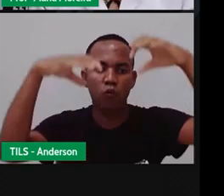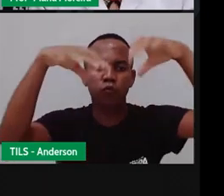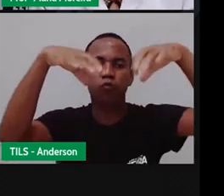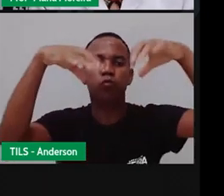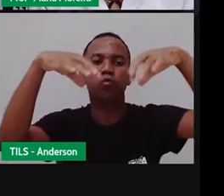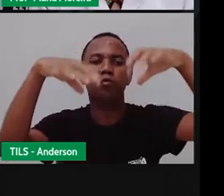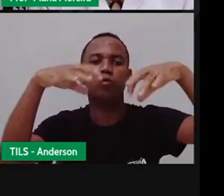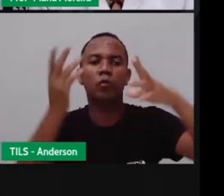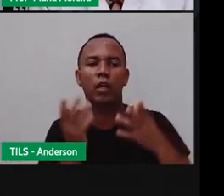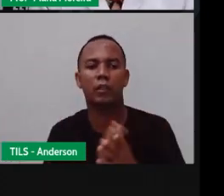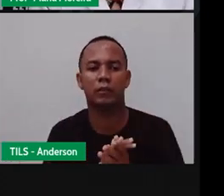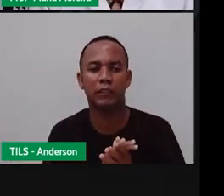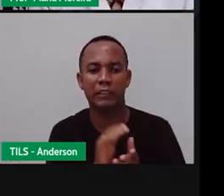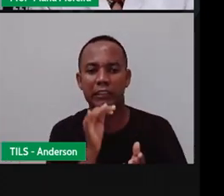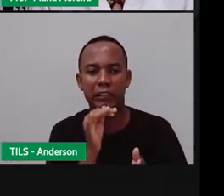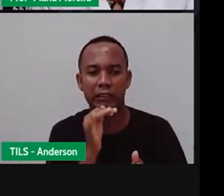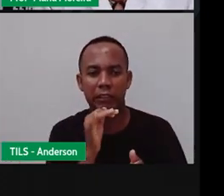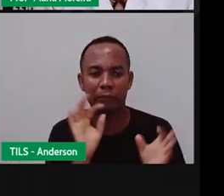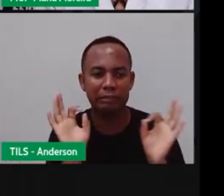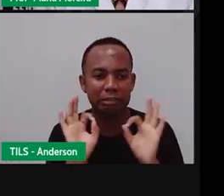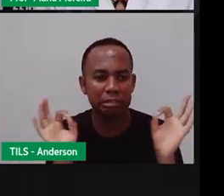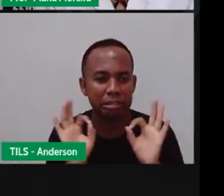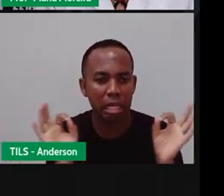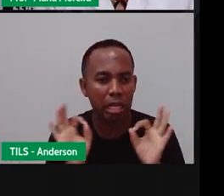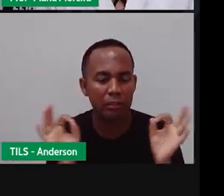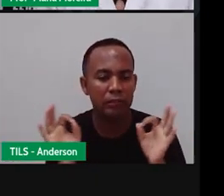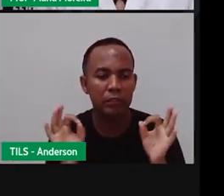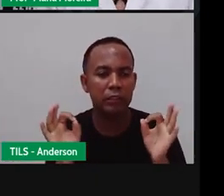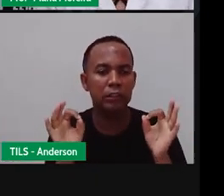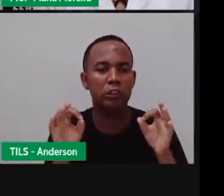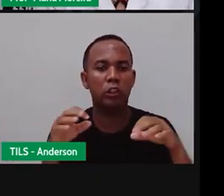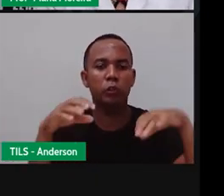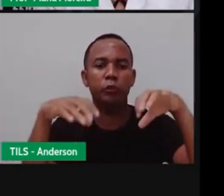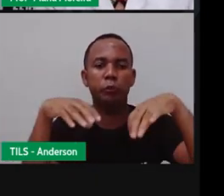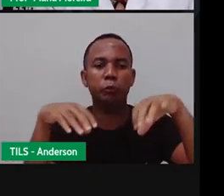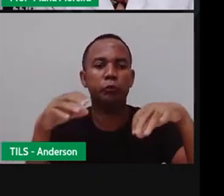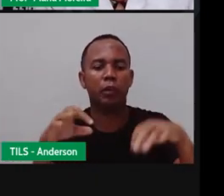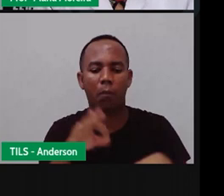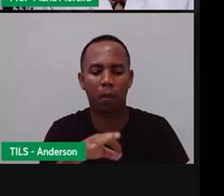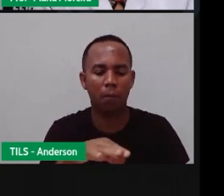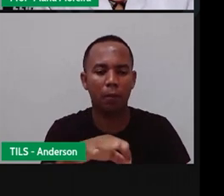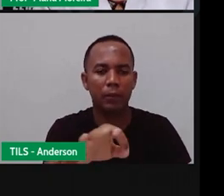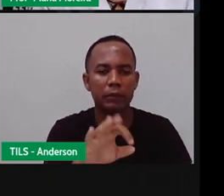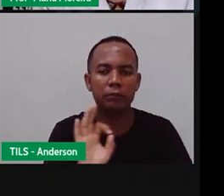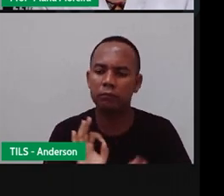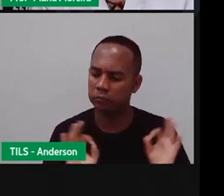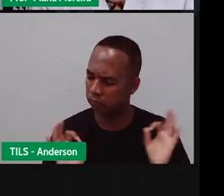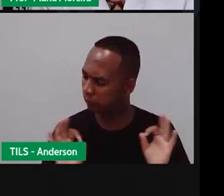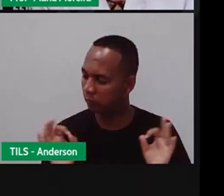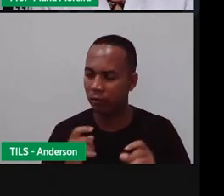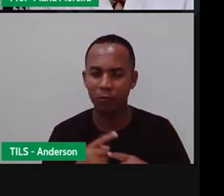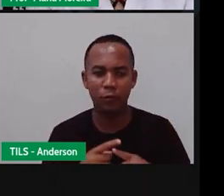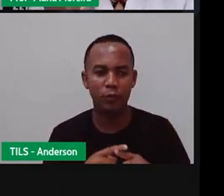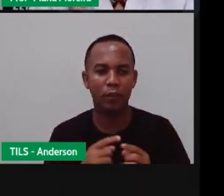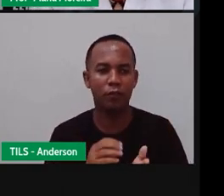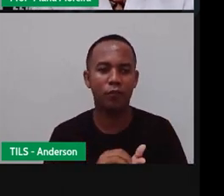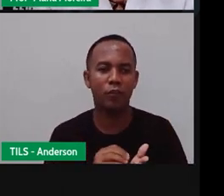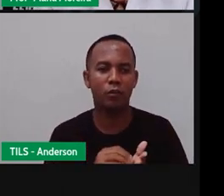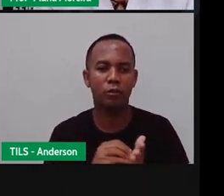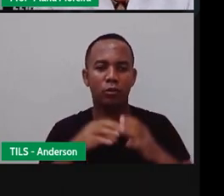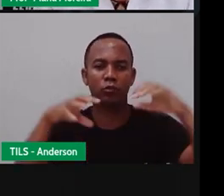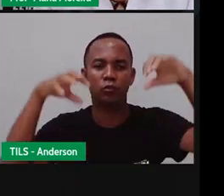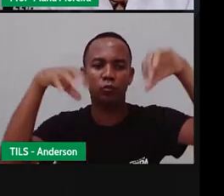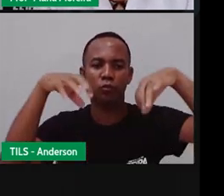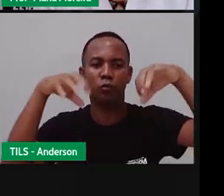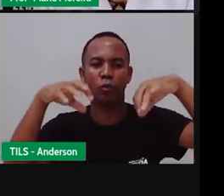a gente planta né num período que não vai ter chuva teremos o que um trabalho enorme ah pró mas aí a gente pode molhar